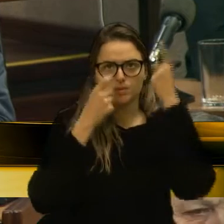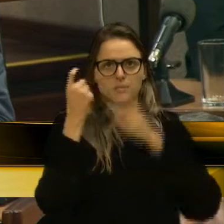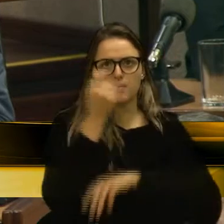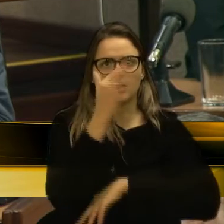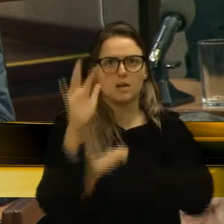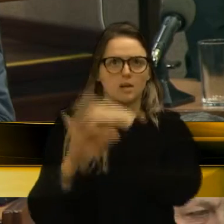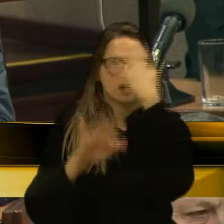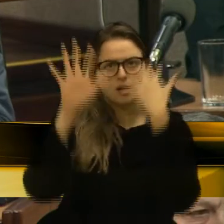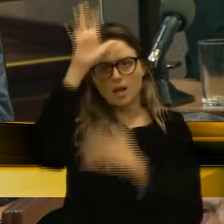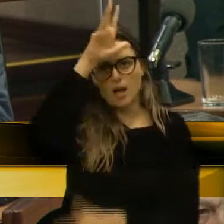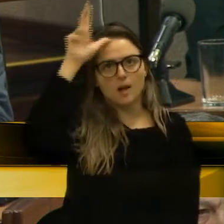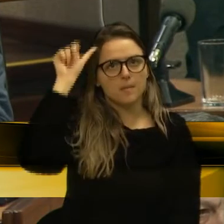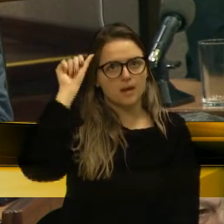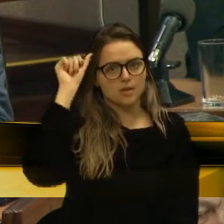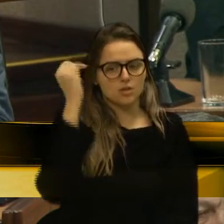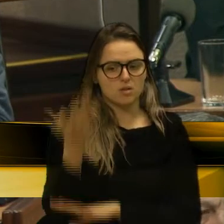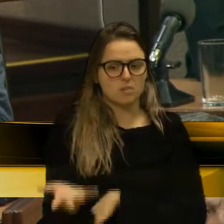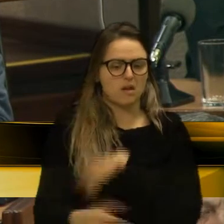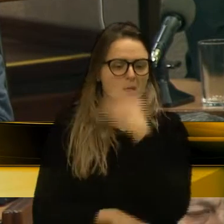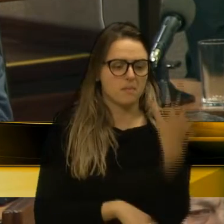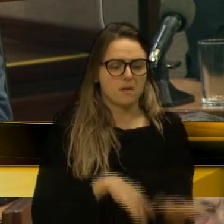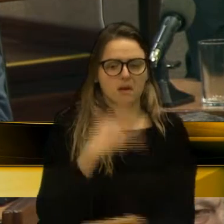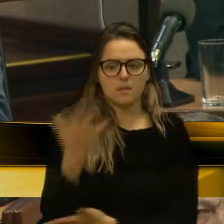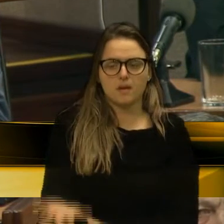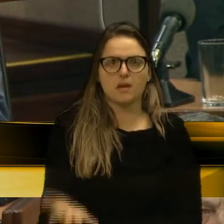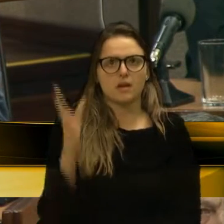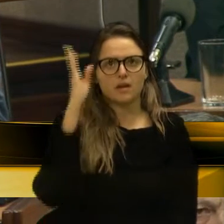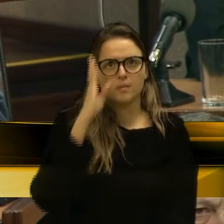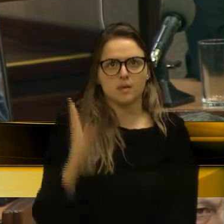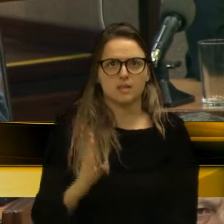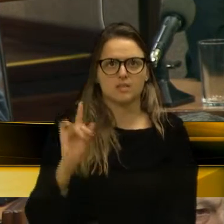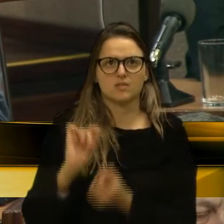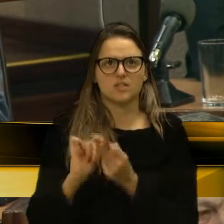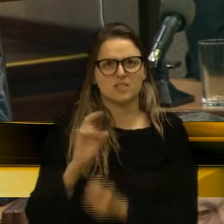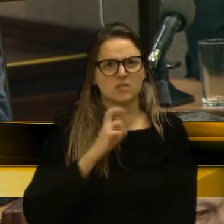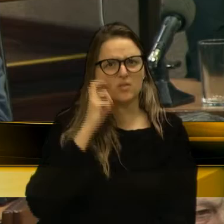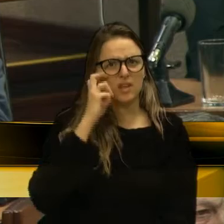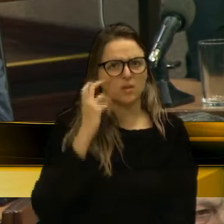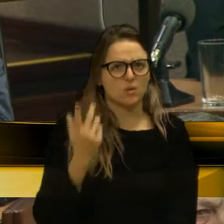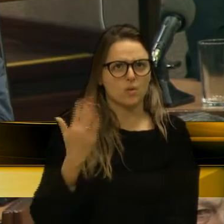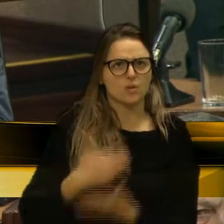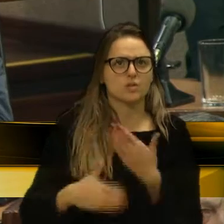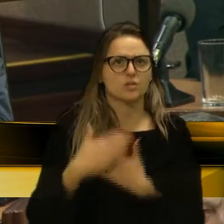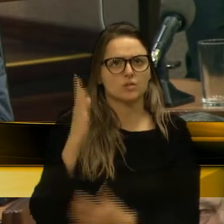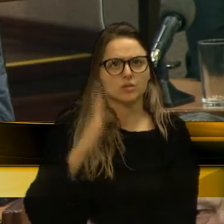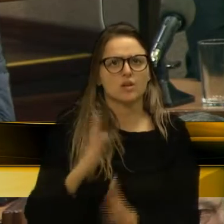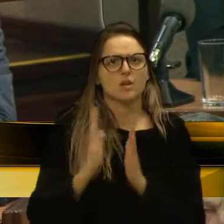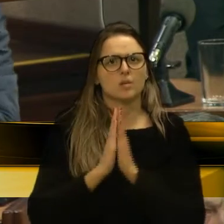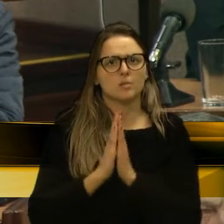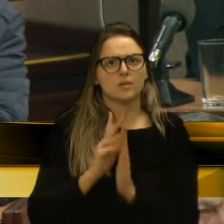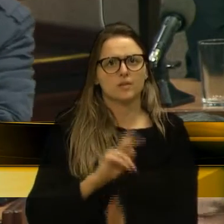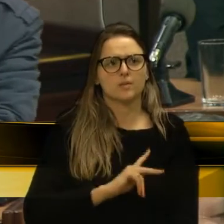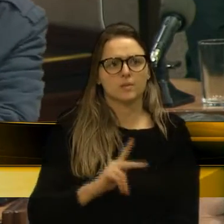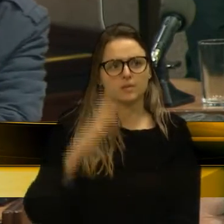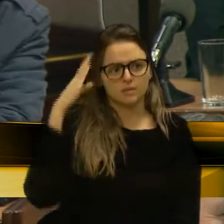desmatada e o nosso Brasil passando vexame internacional com falas ridículas do nosso presidente. Por favor, né?